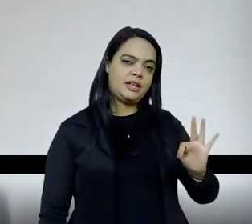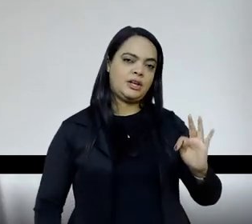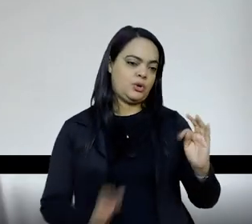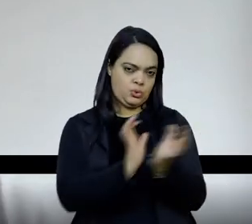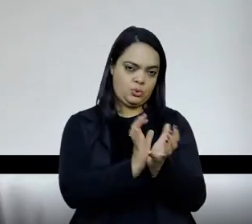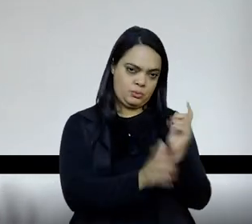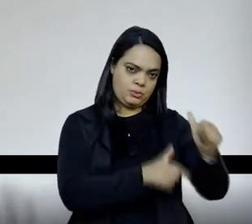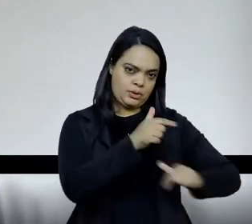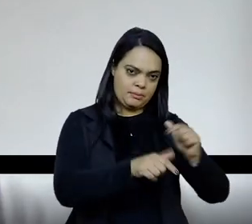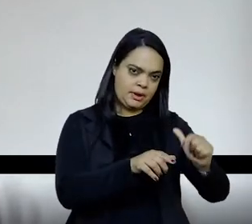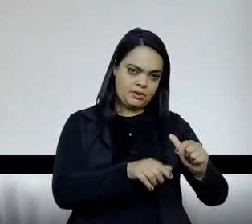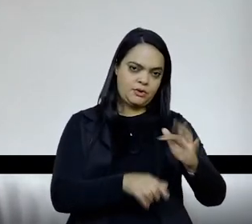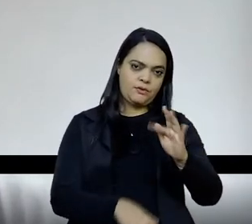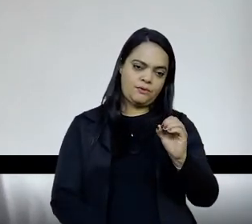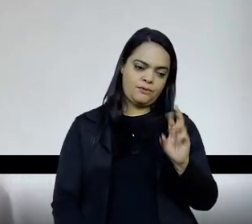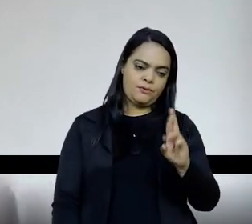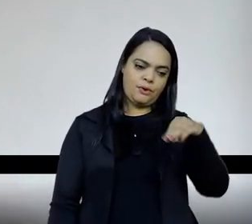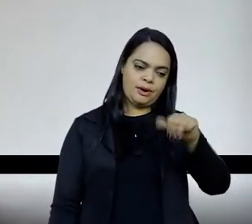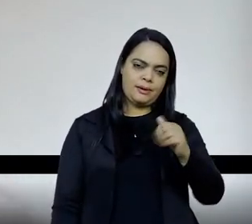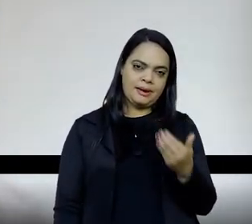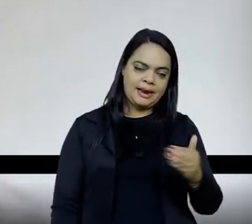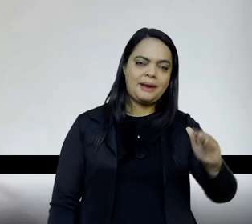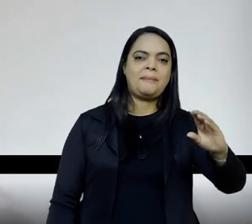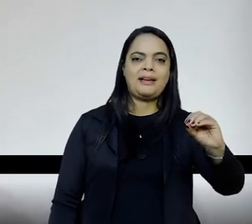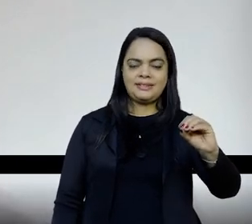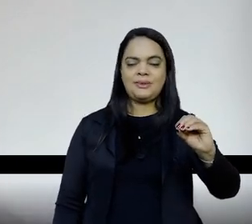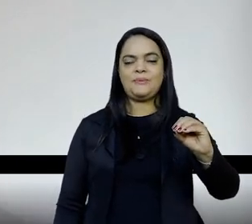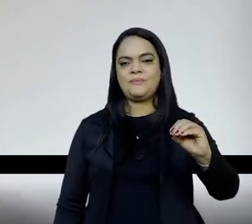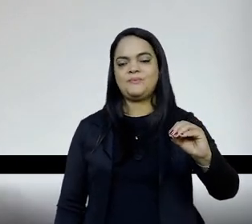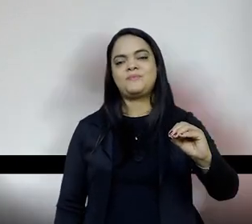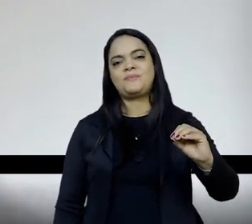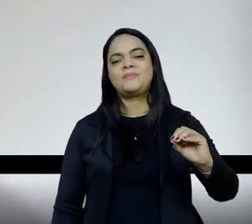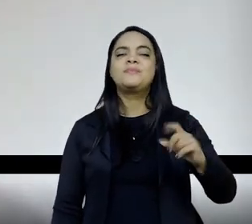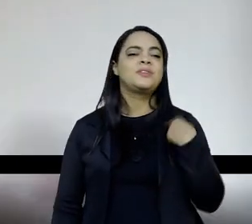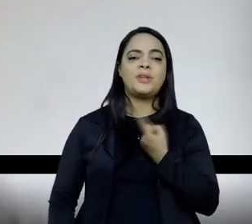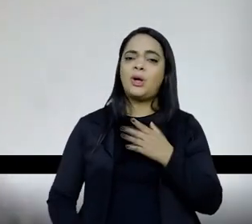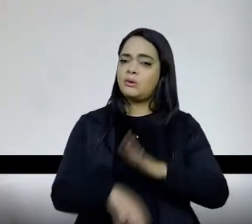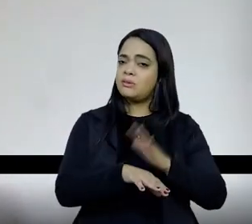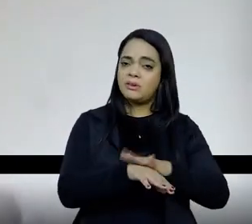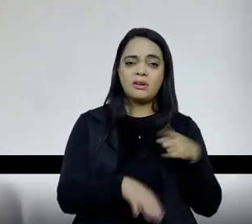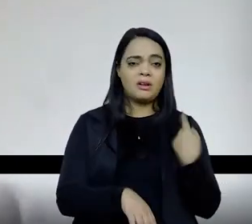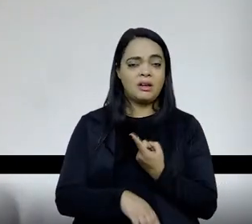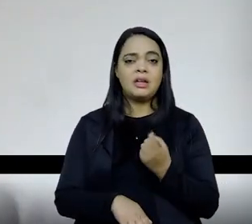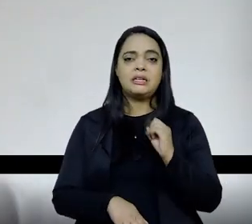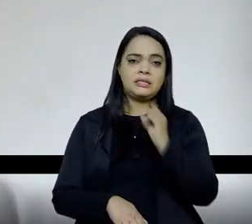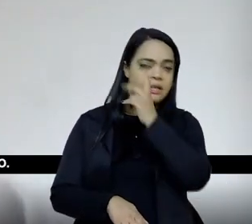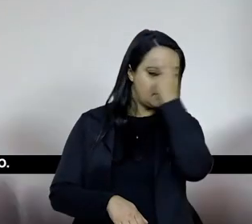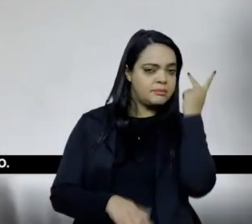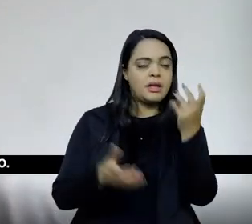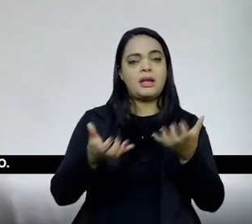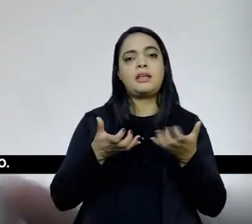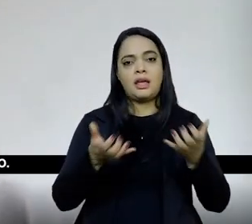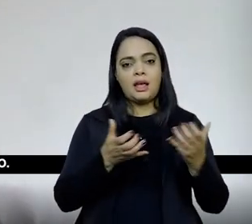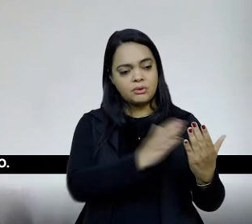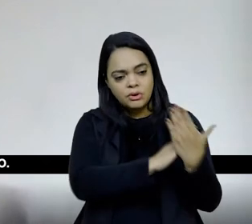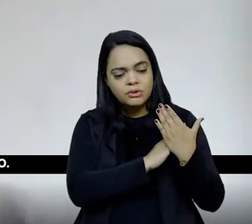um GT de autoformação, nossa, não precisava ser dos outros, e se as pessoas estão querendo trabalhar com a gente, como